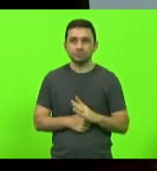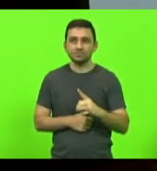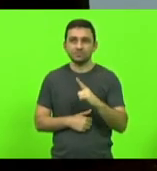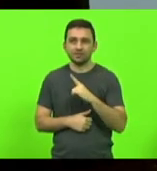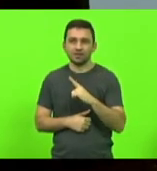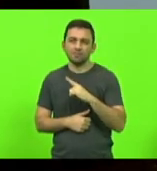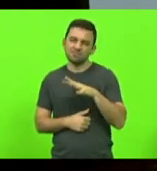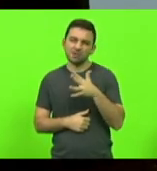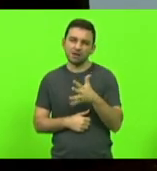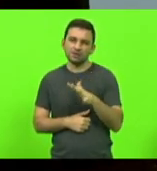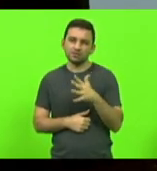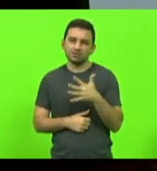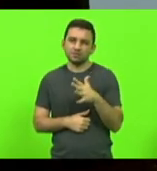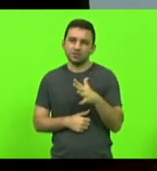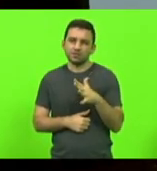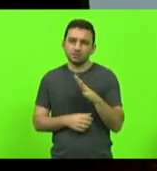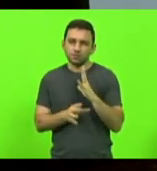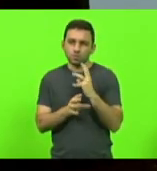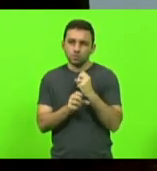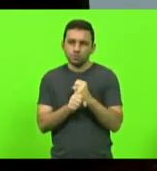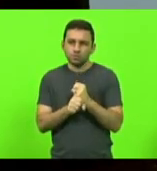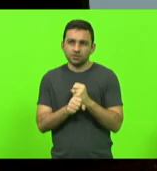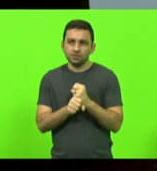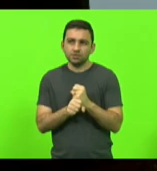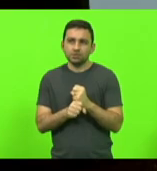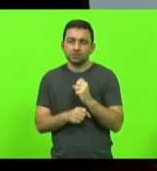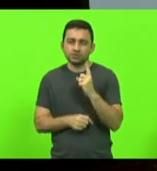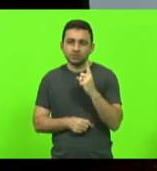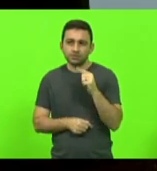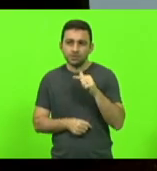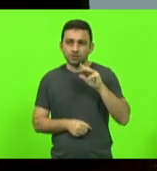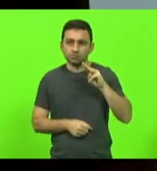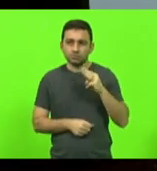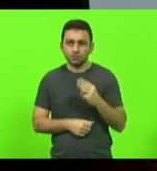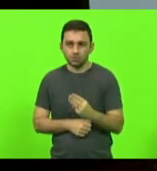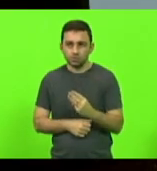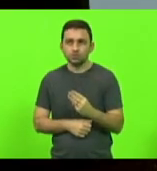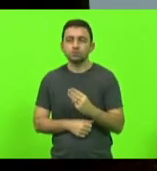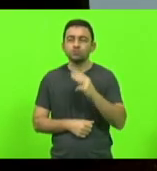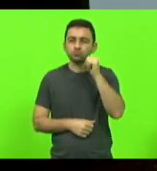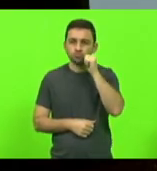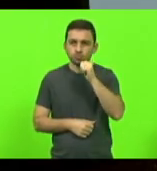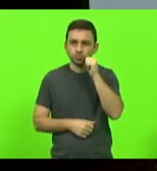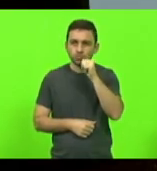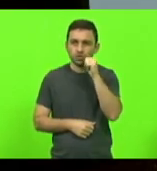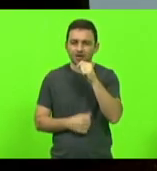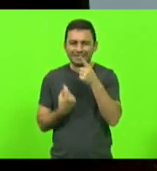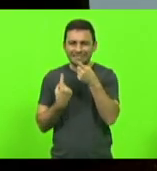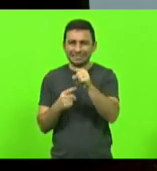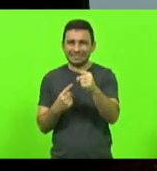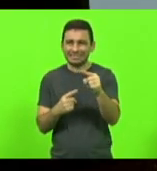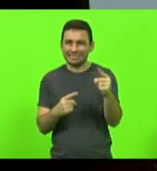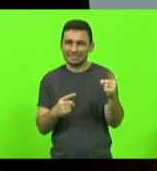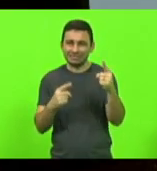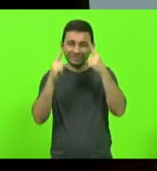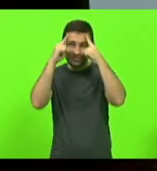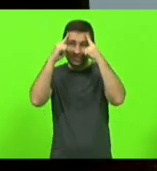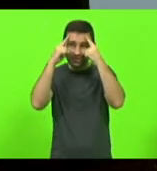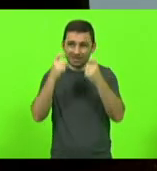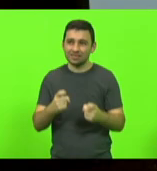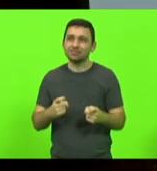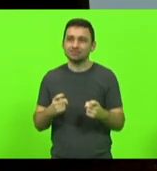aproximadamente 17 milhões de mulheres vítimas de